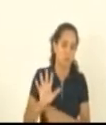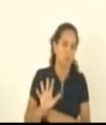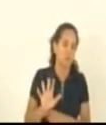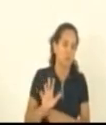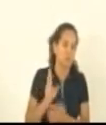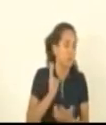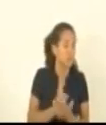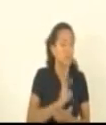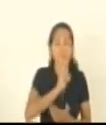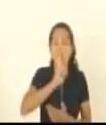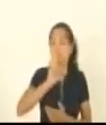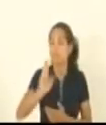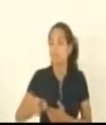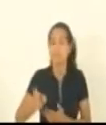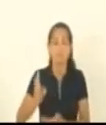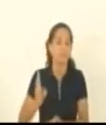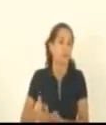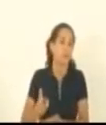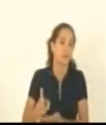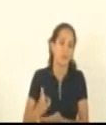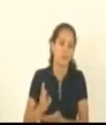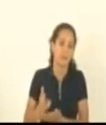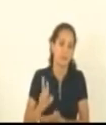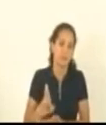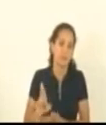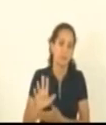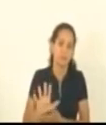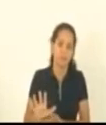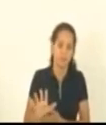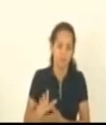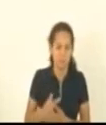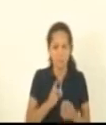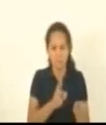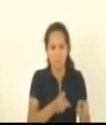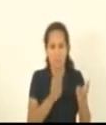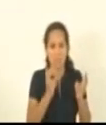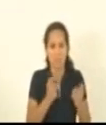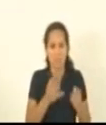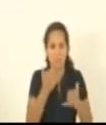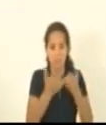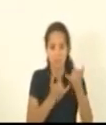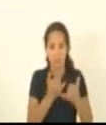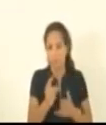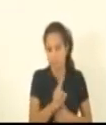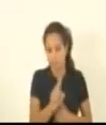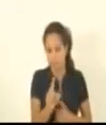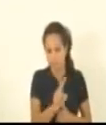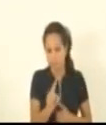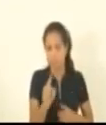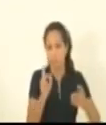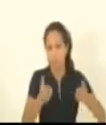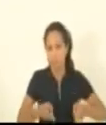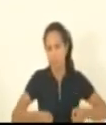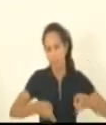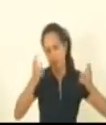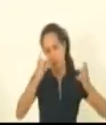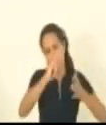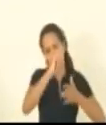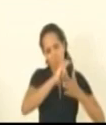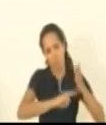sempre vai ser o mesmo parecer observem isso eu não estou brincando percebam bem